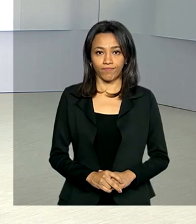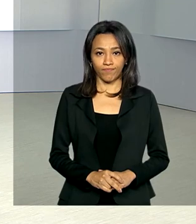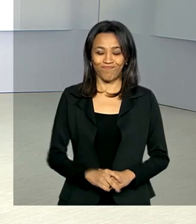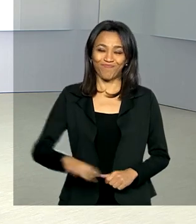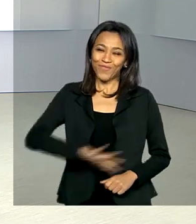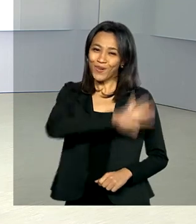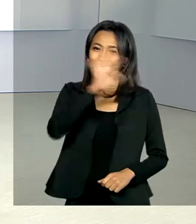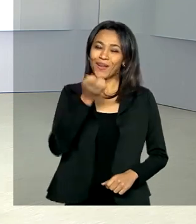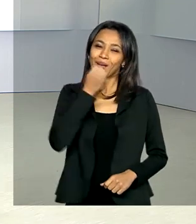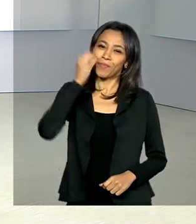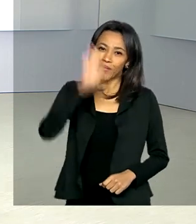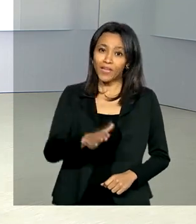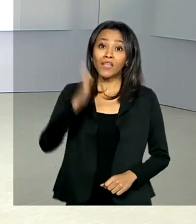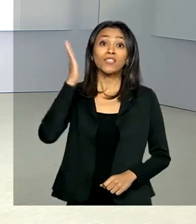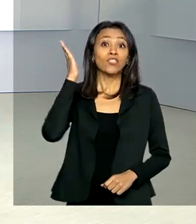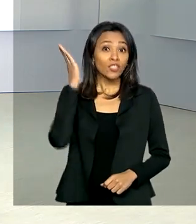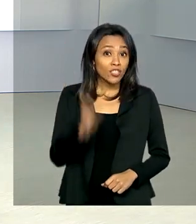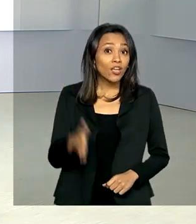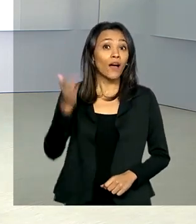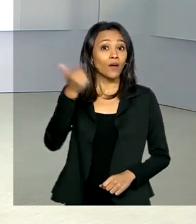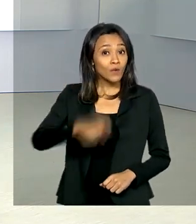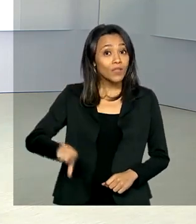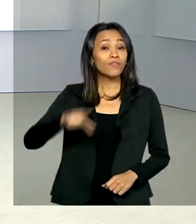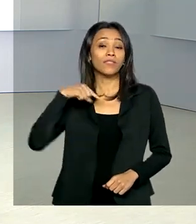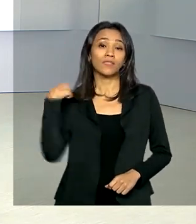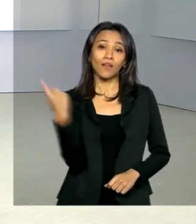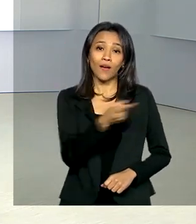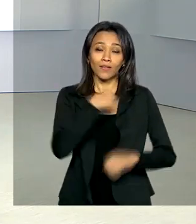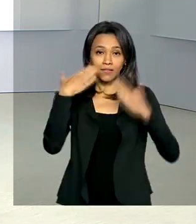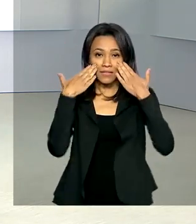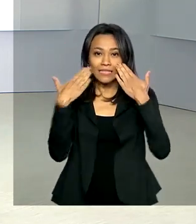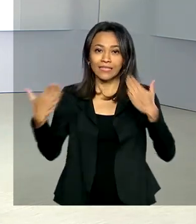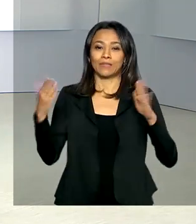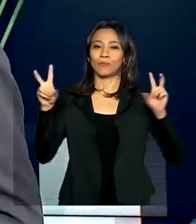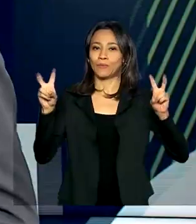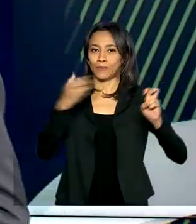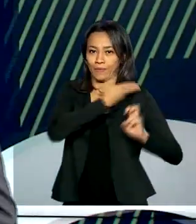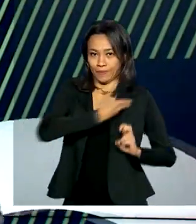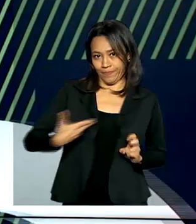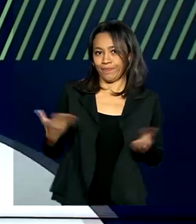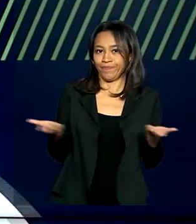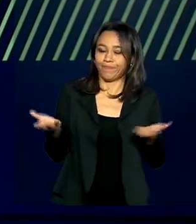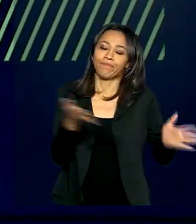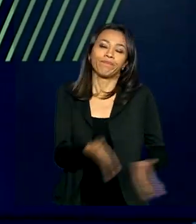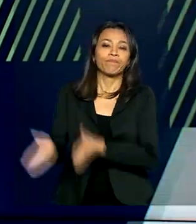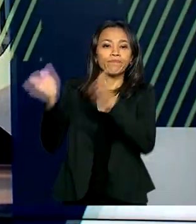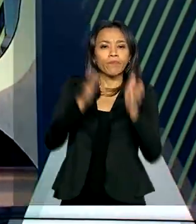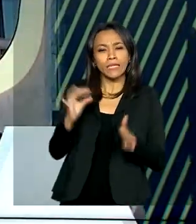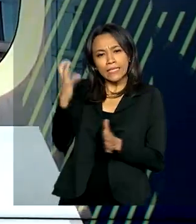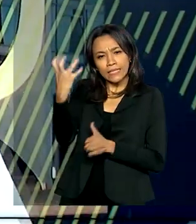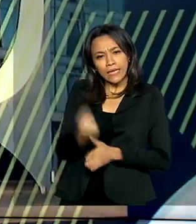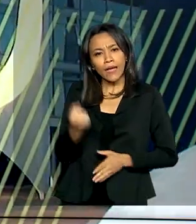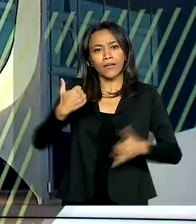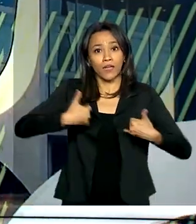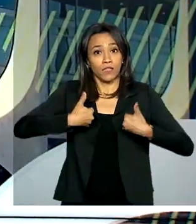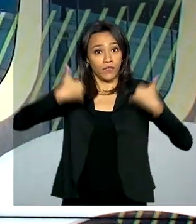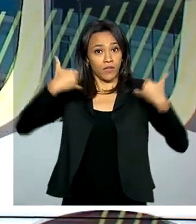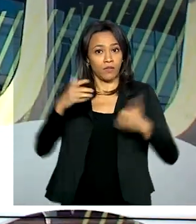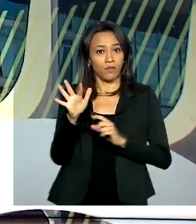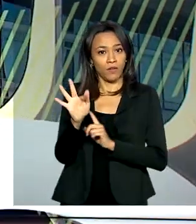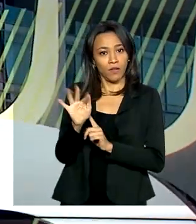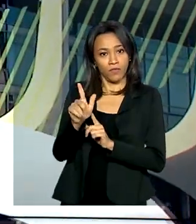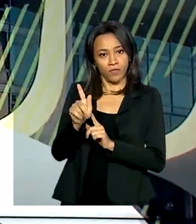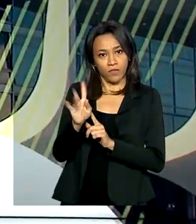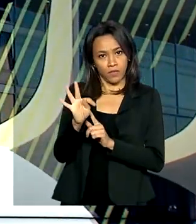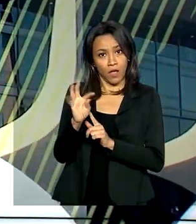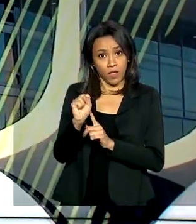Olá, boa tarde. Já estamos de volta com mais uma edição do Governo Agora. O saque-aniversário do FGTS poderá